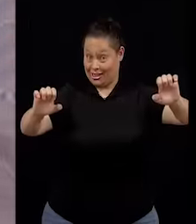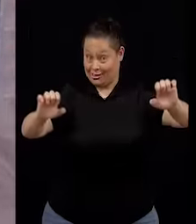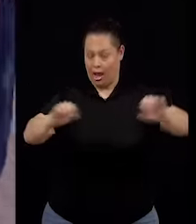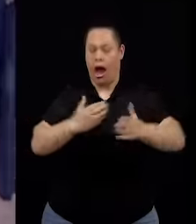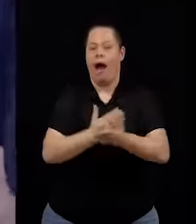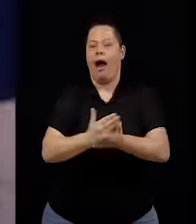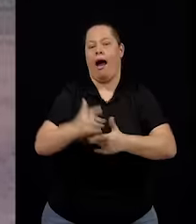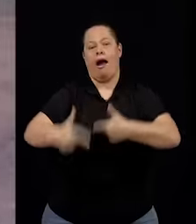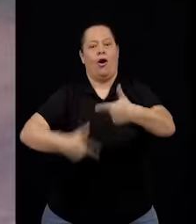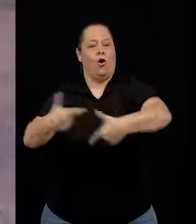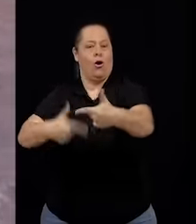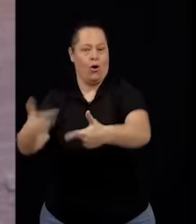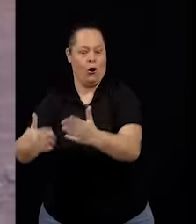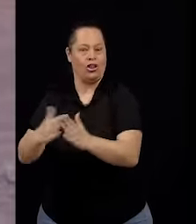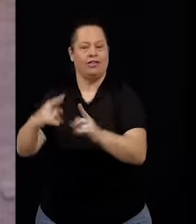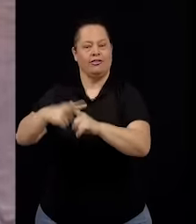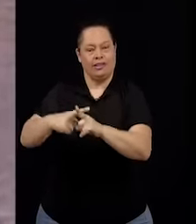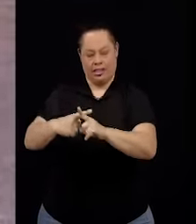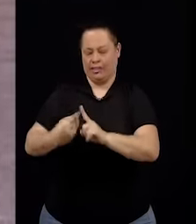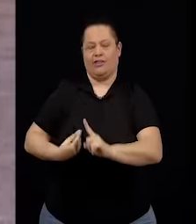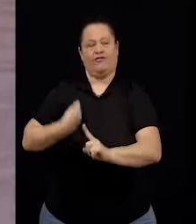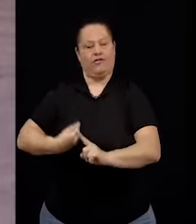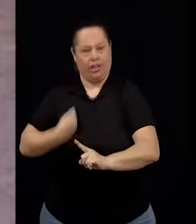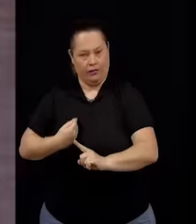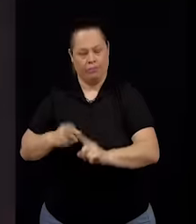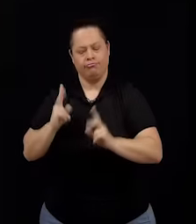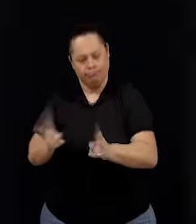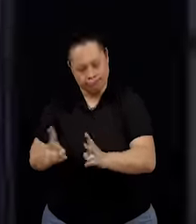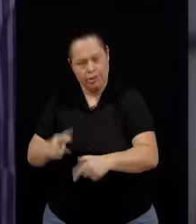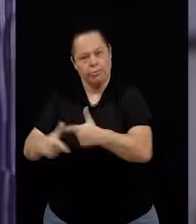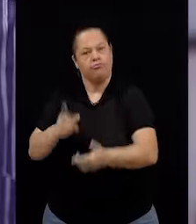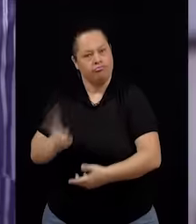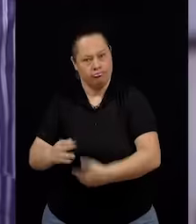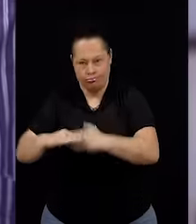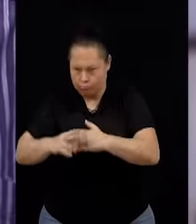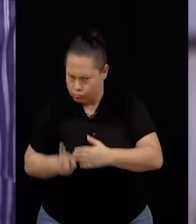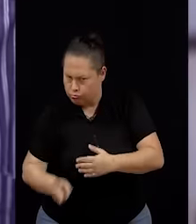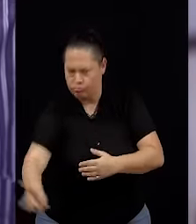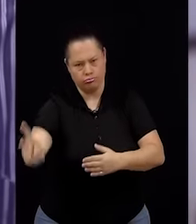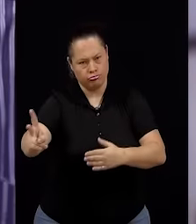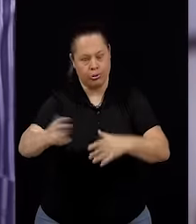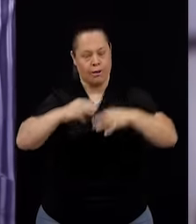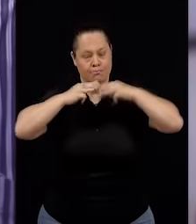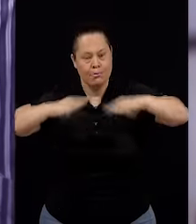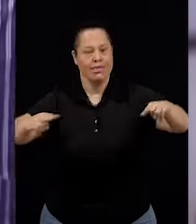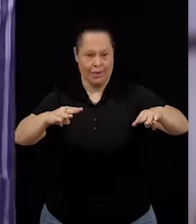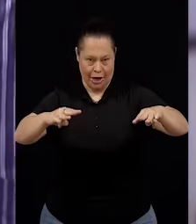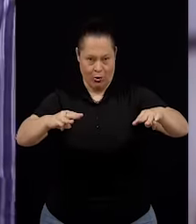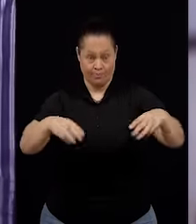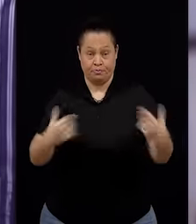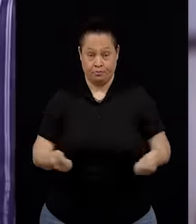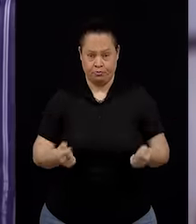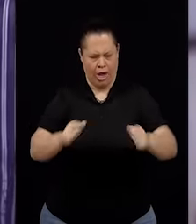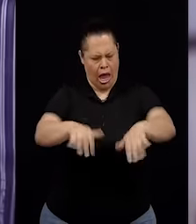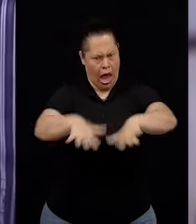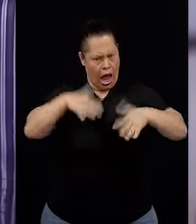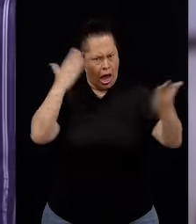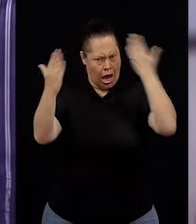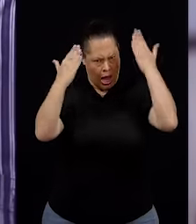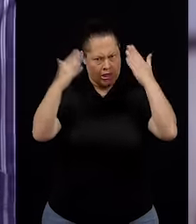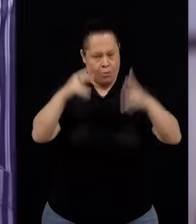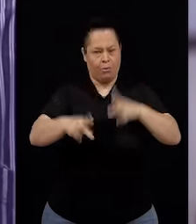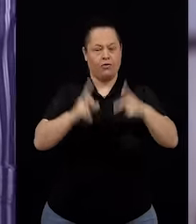Igreja viva, sempre em missão. Na Terceira APD, nós percebemos a complexidade que é a